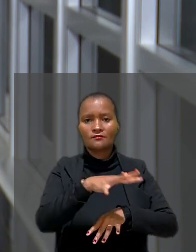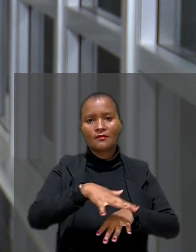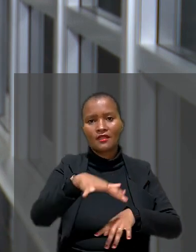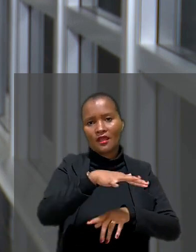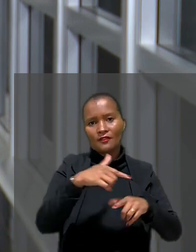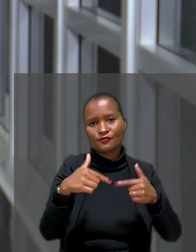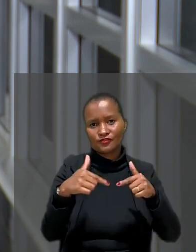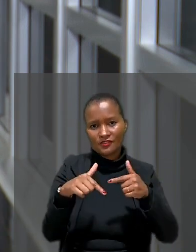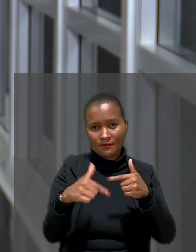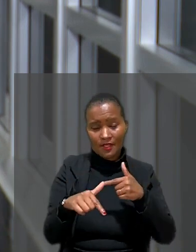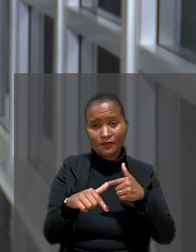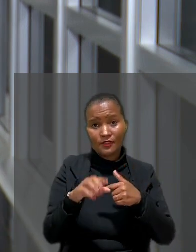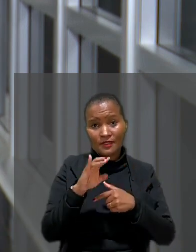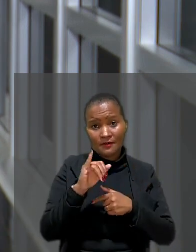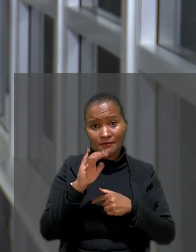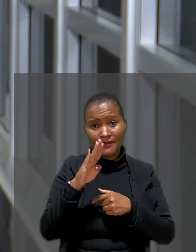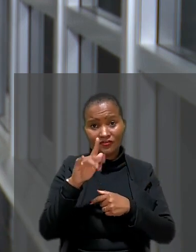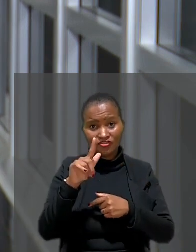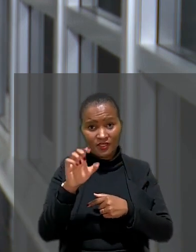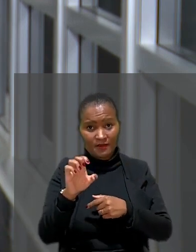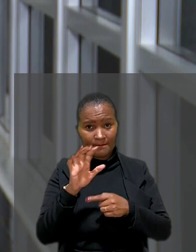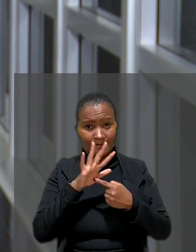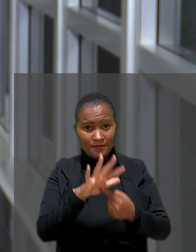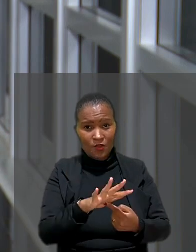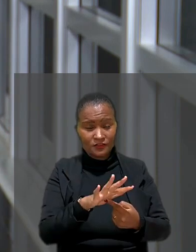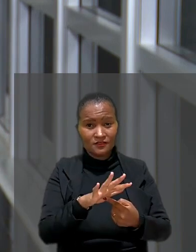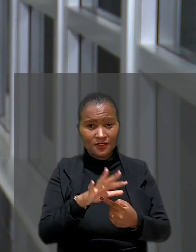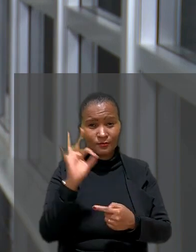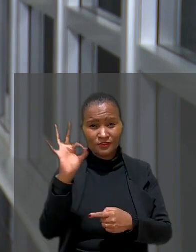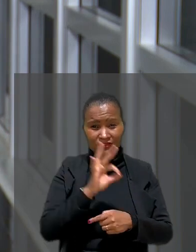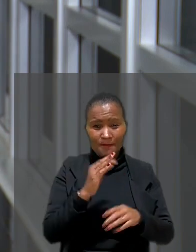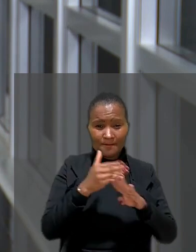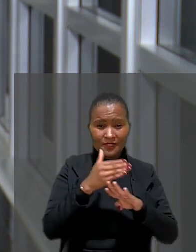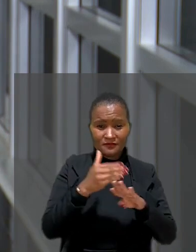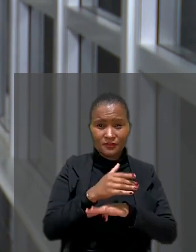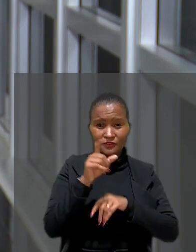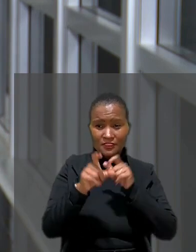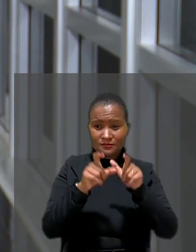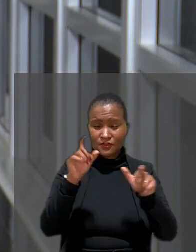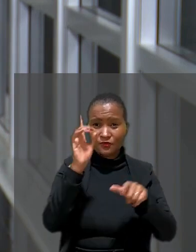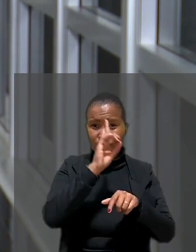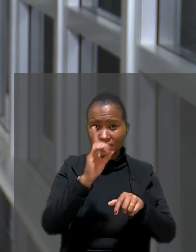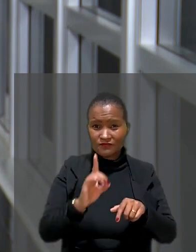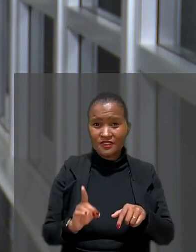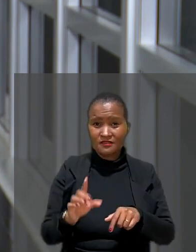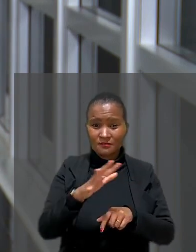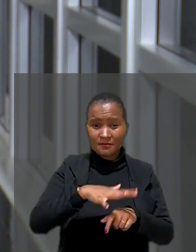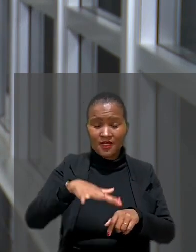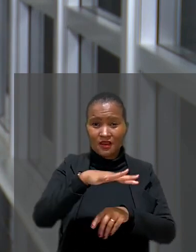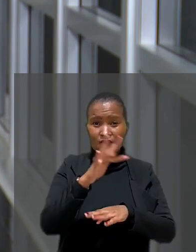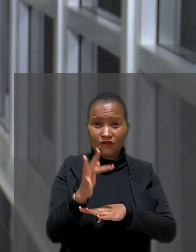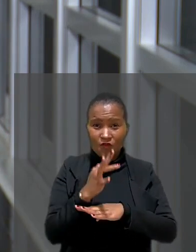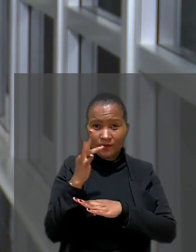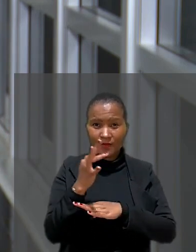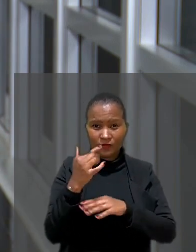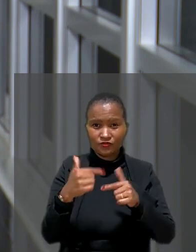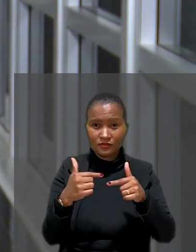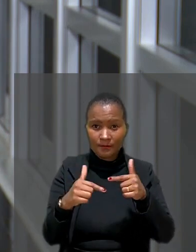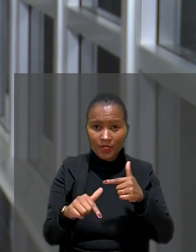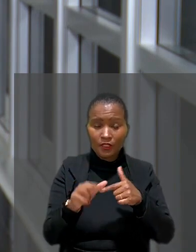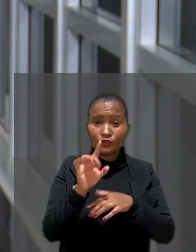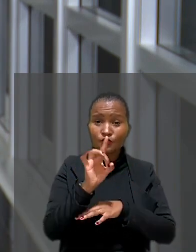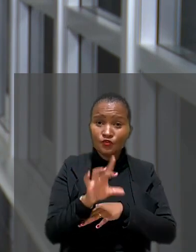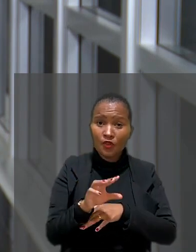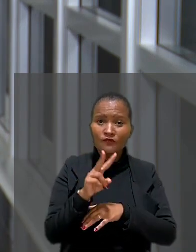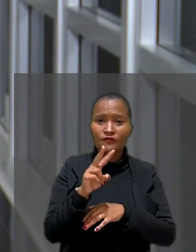IBGE, a taxa de participação das pessoas com deficiência no mercado formal de trabalho é de apenas 28